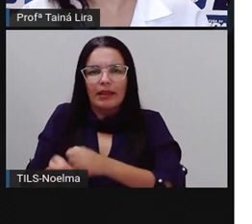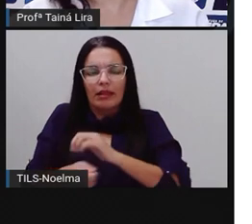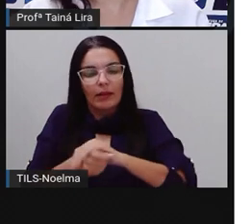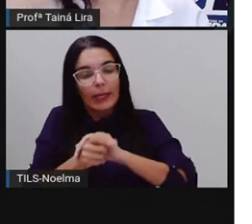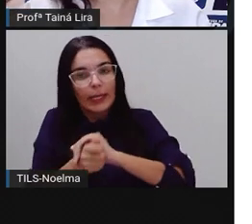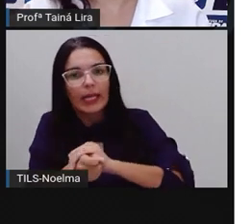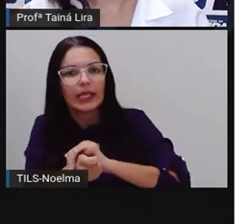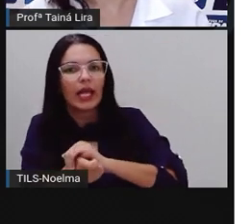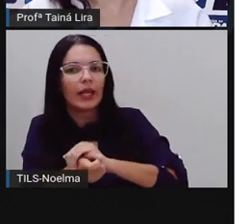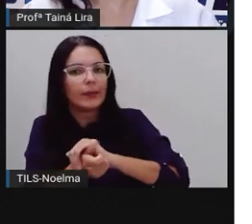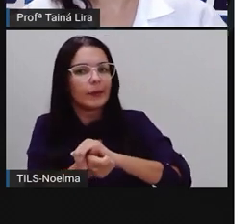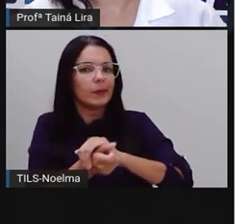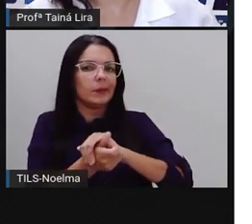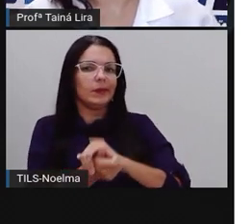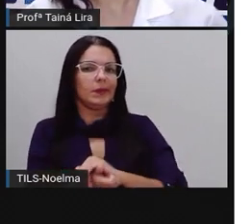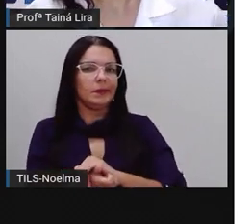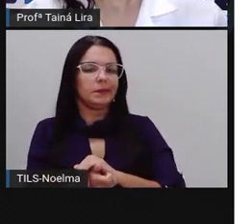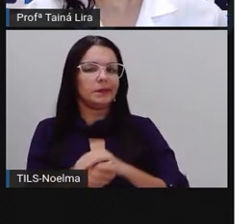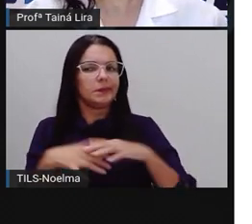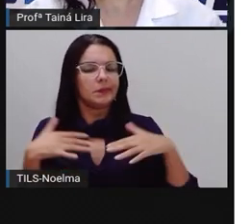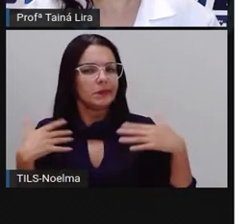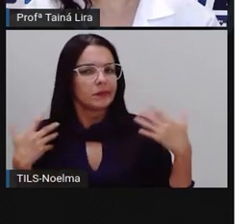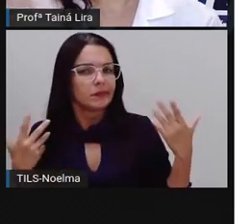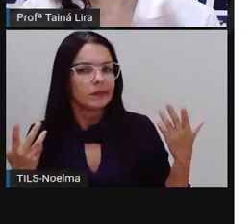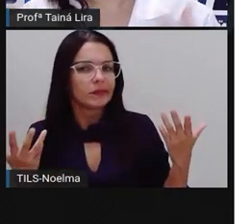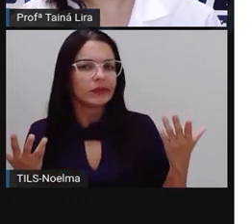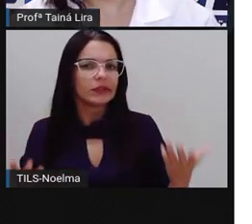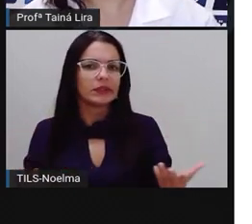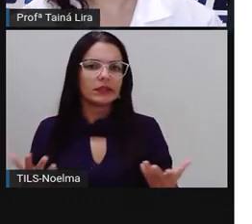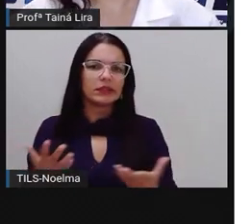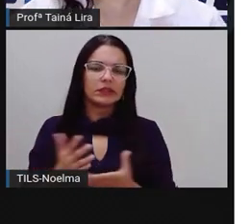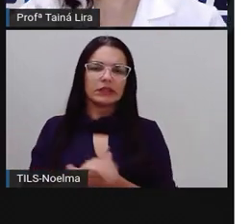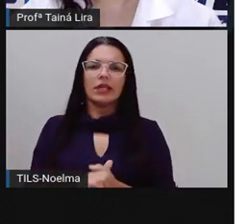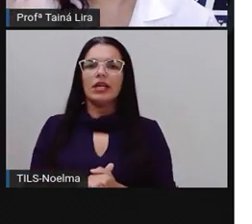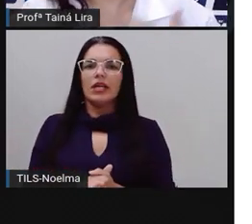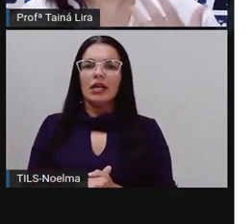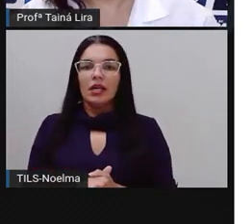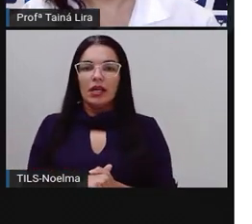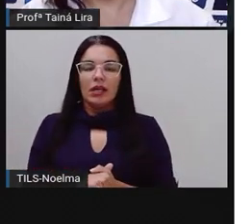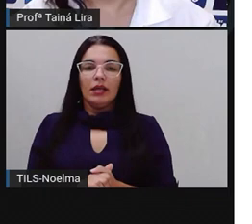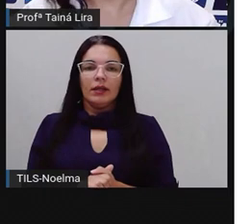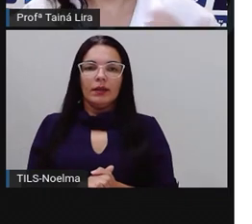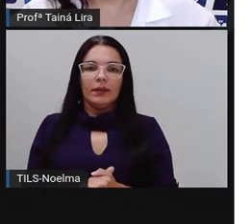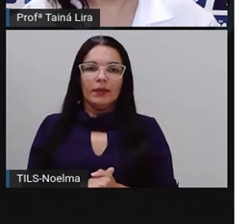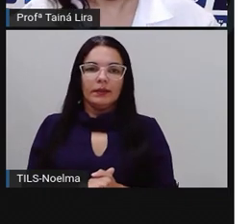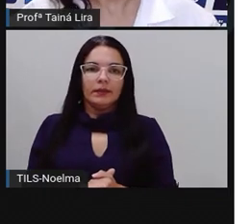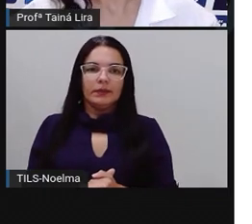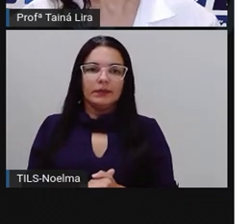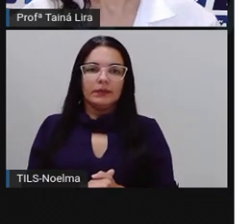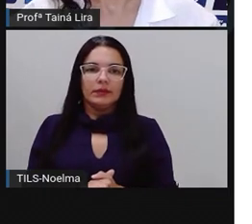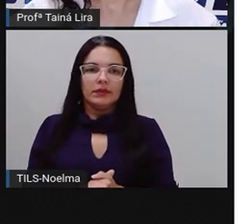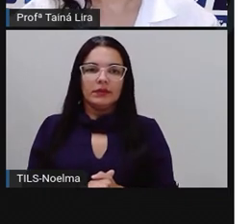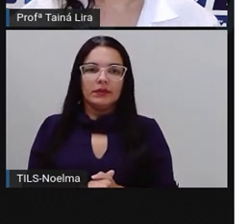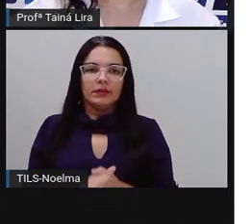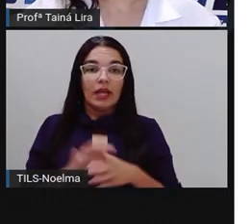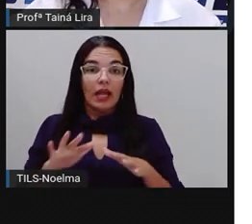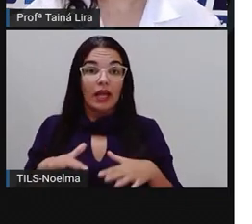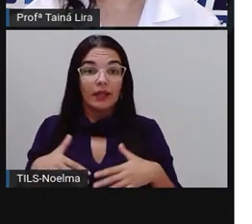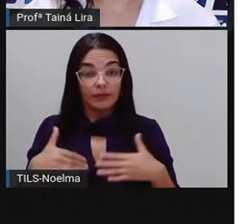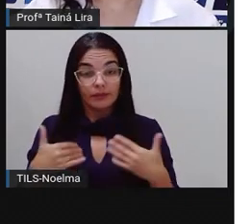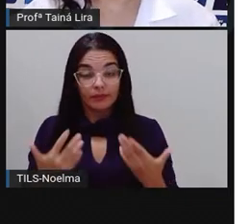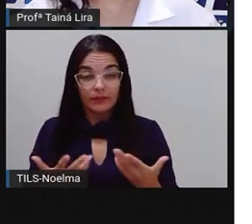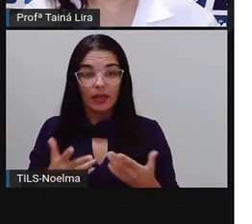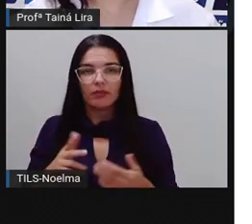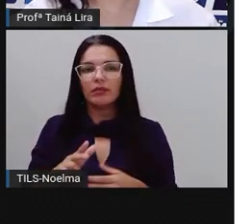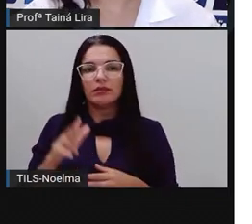tartaruga, certo? Falando que a tartaruga era muito lerda, que andava muito devagar, tá bom? Então vamos lá.